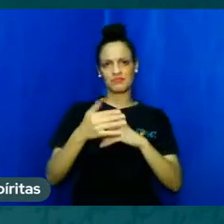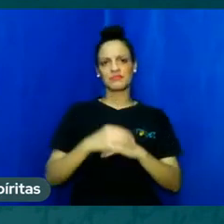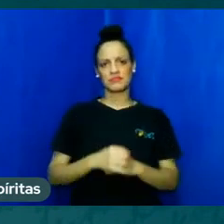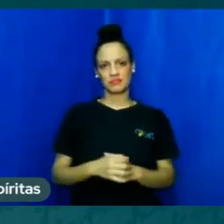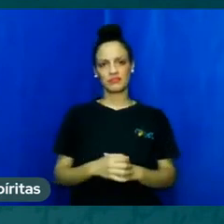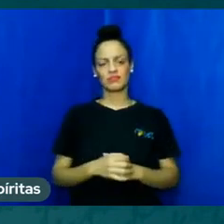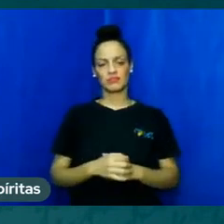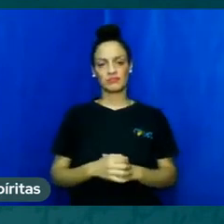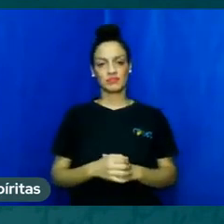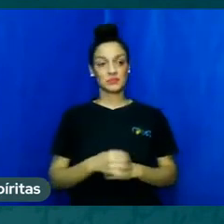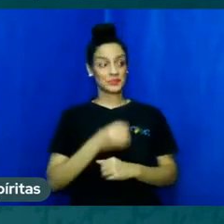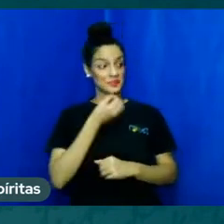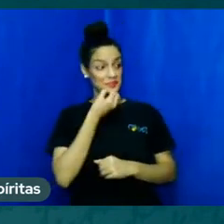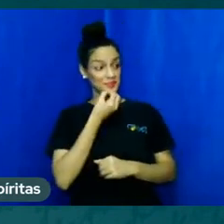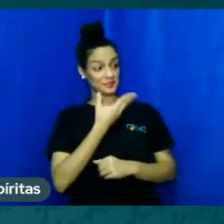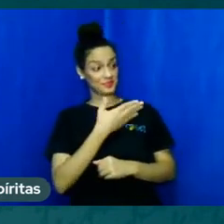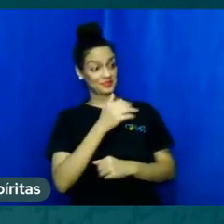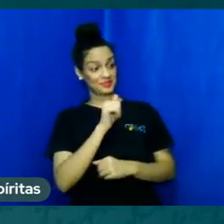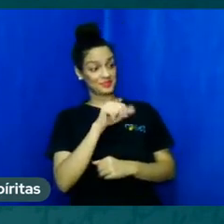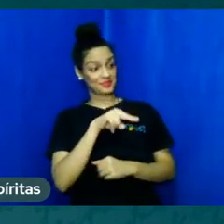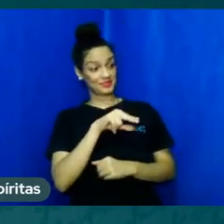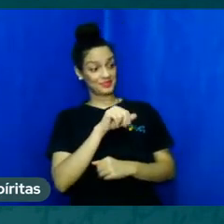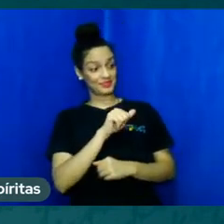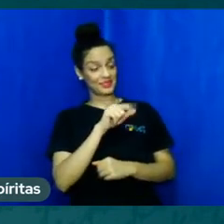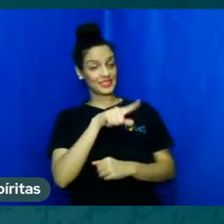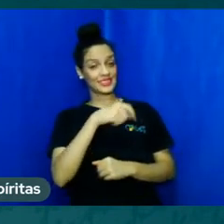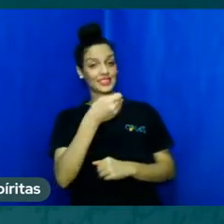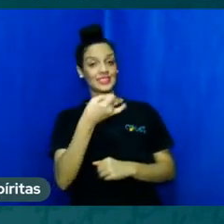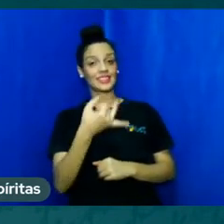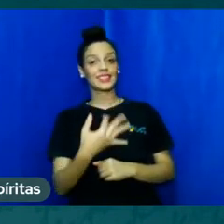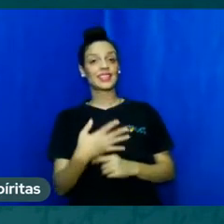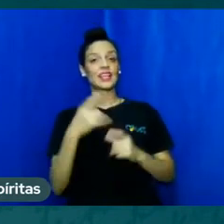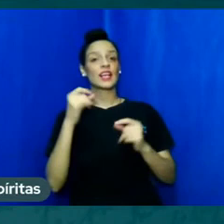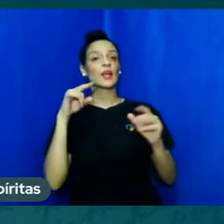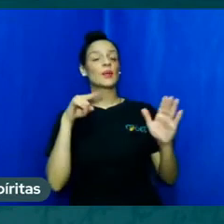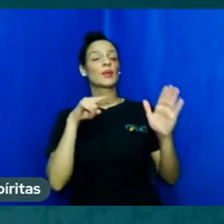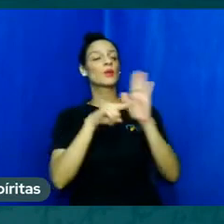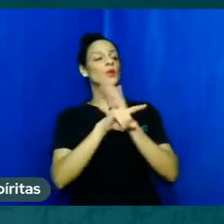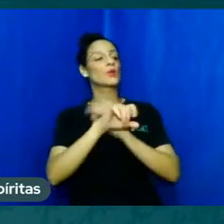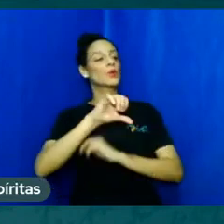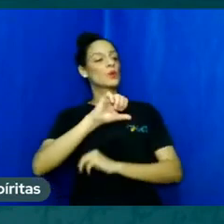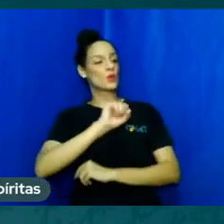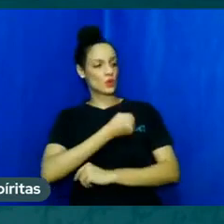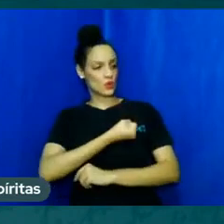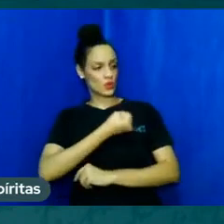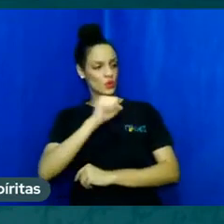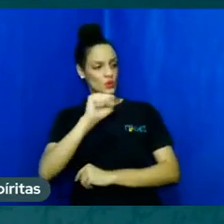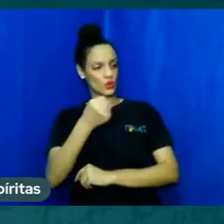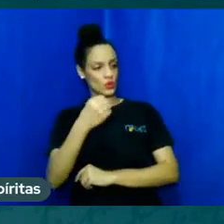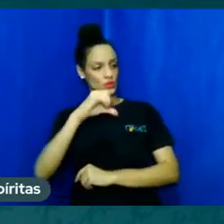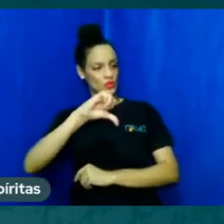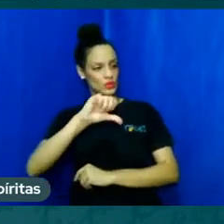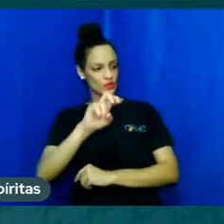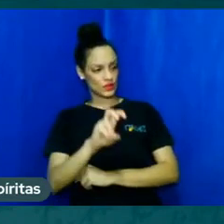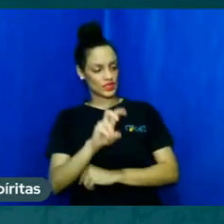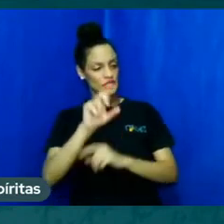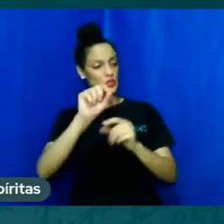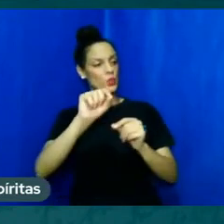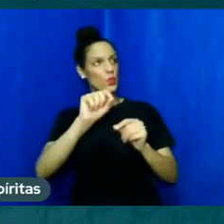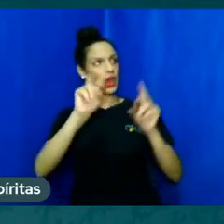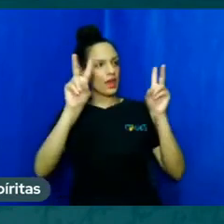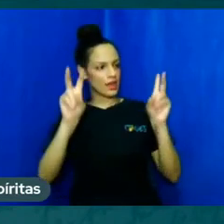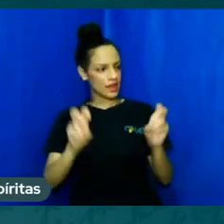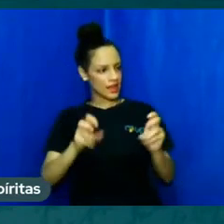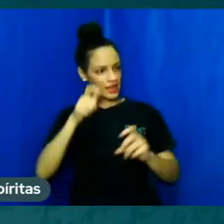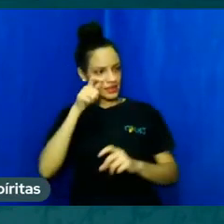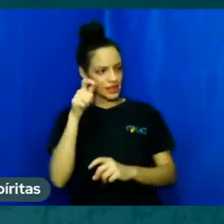Muito bom, Ana. Quando você fala da questão 895, do interesse pessoal, nos faz lembrar